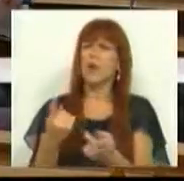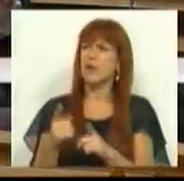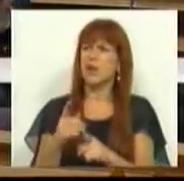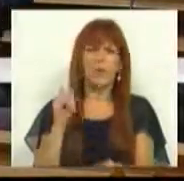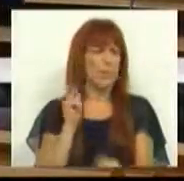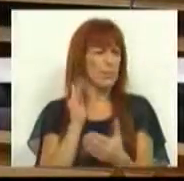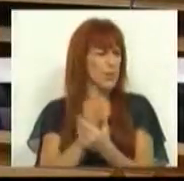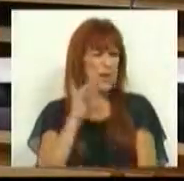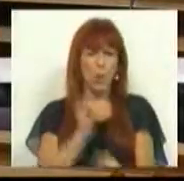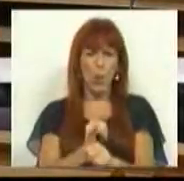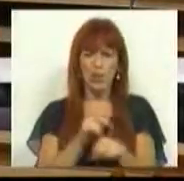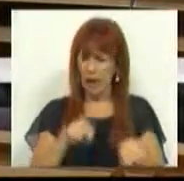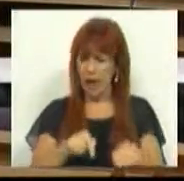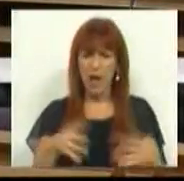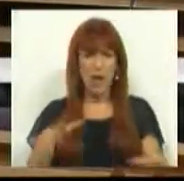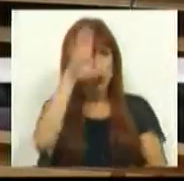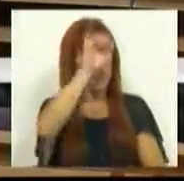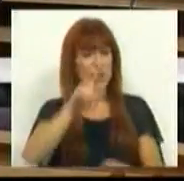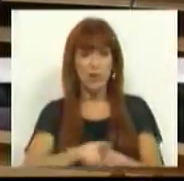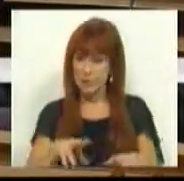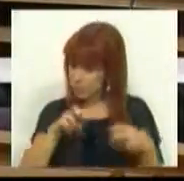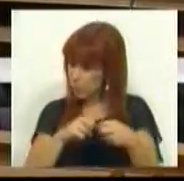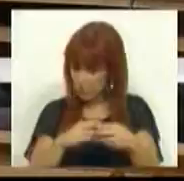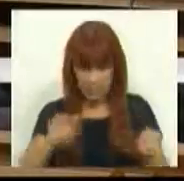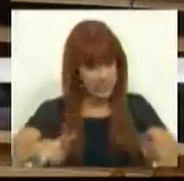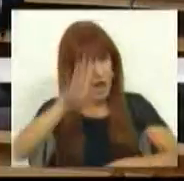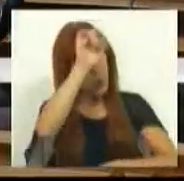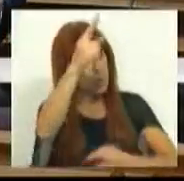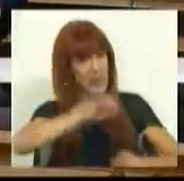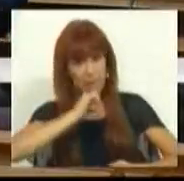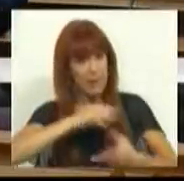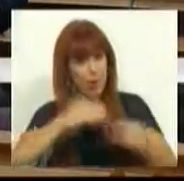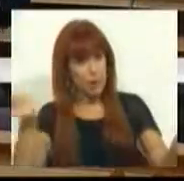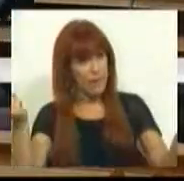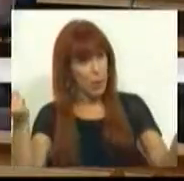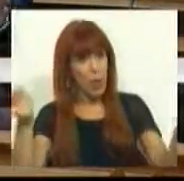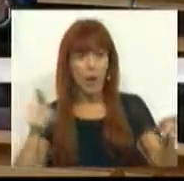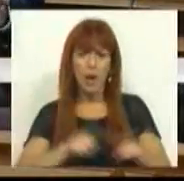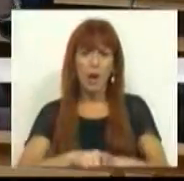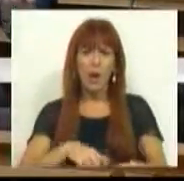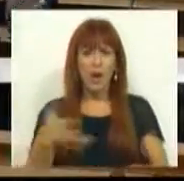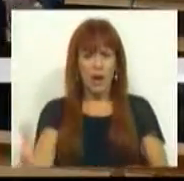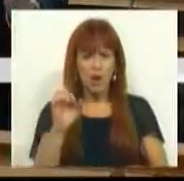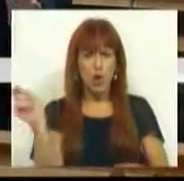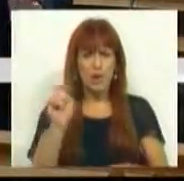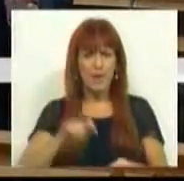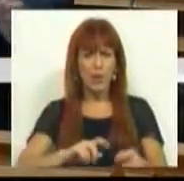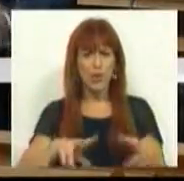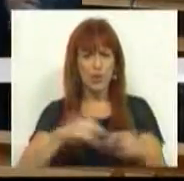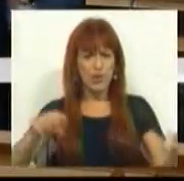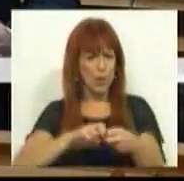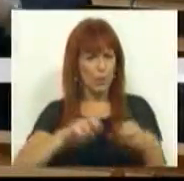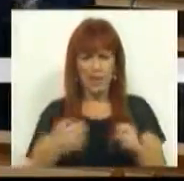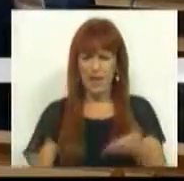Estamos no outro processo, agora é esse o Governo, e temos que resolver os problemas que esse Governo ainda não resolveu. E 18 meses para resolver o problema de